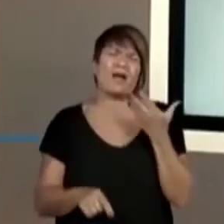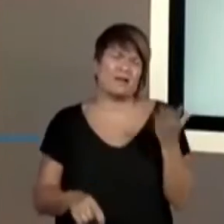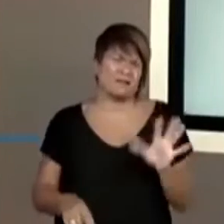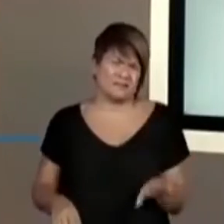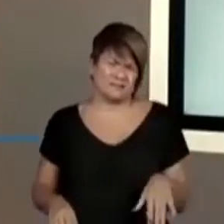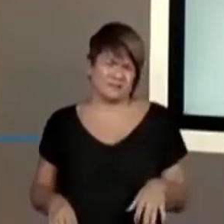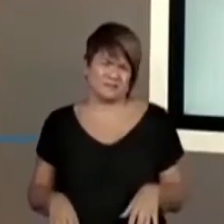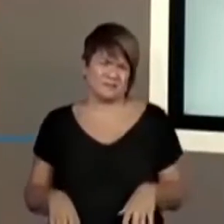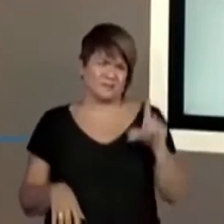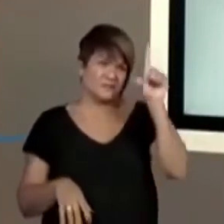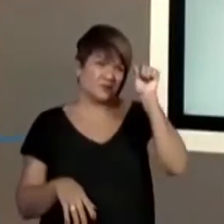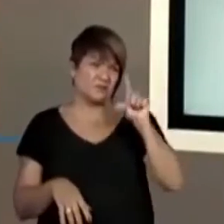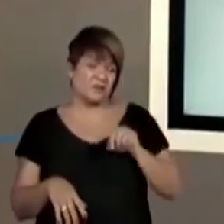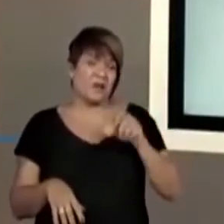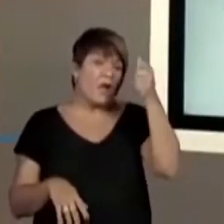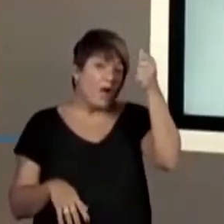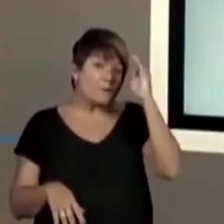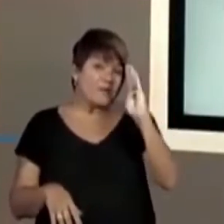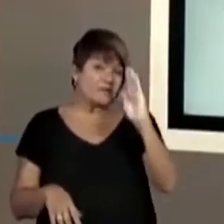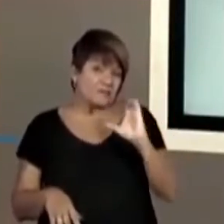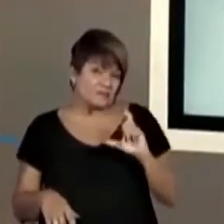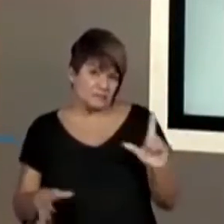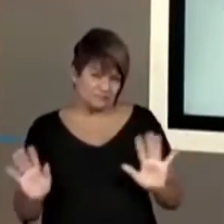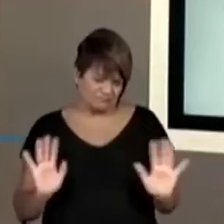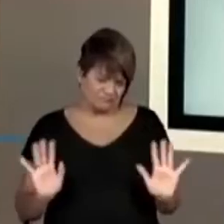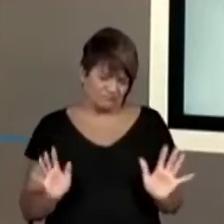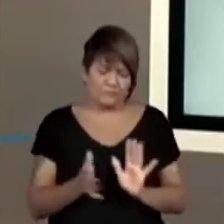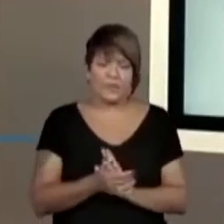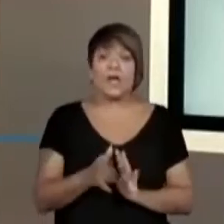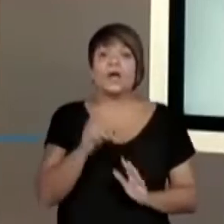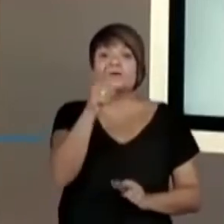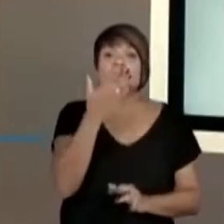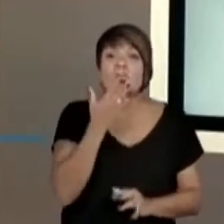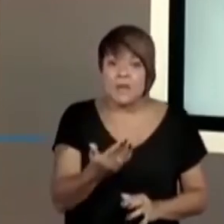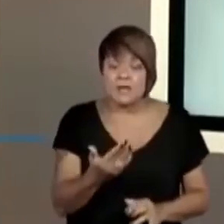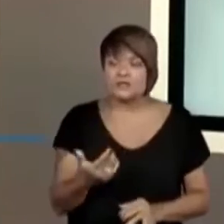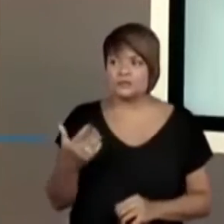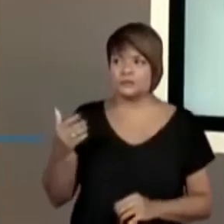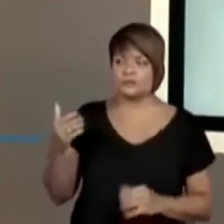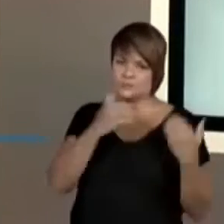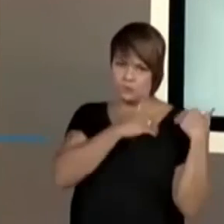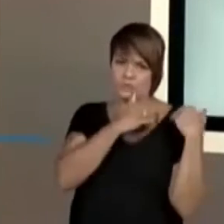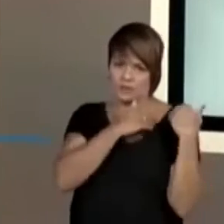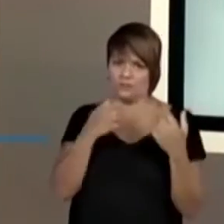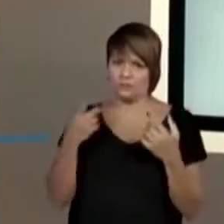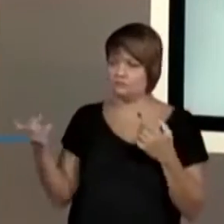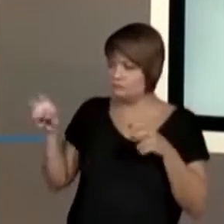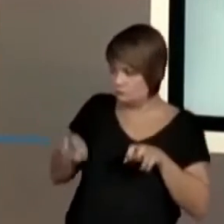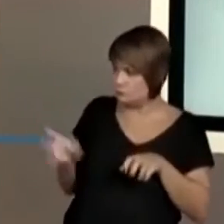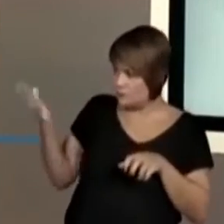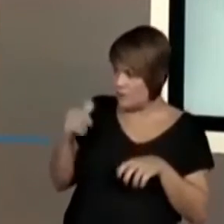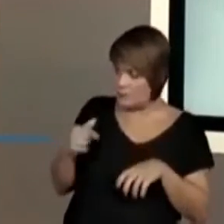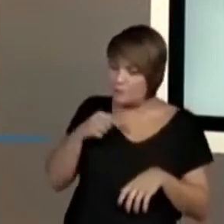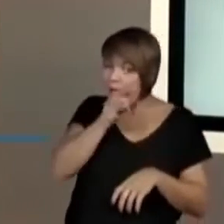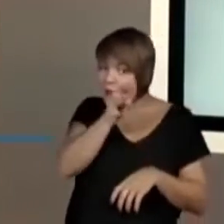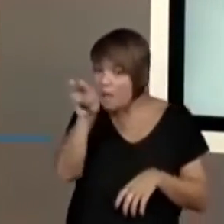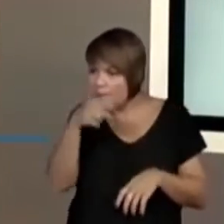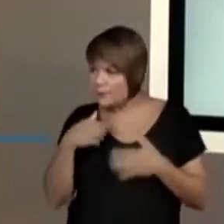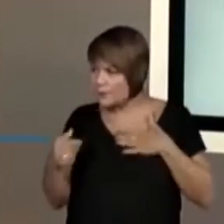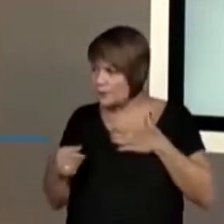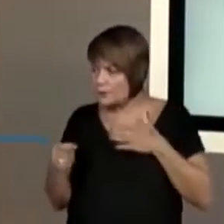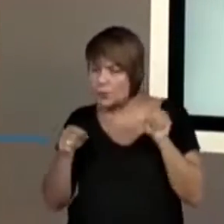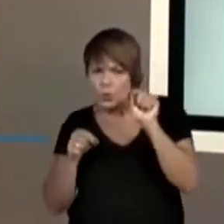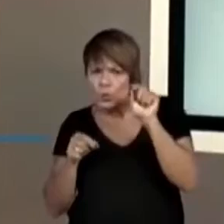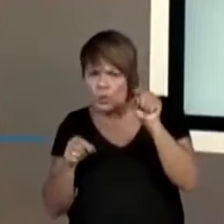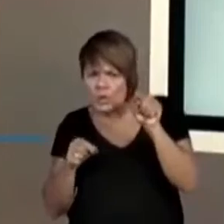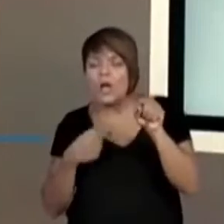De múltipla escolha. Então, você pede para o responsável realizar a leitura com você, você lê e escolhe a alternativa. Então, não se